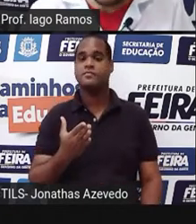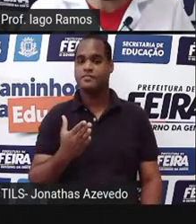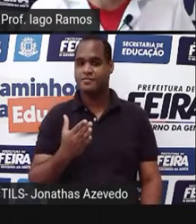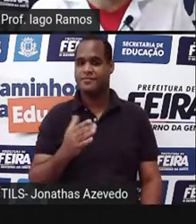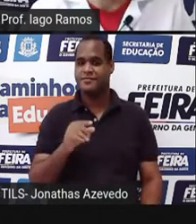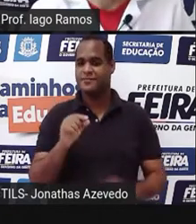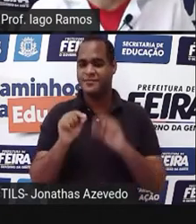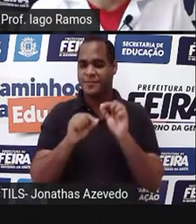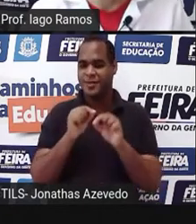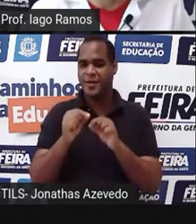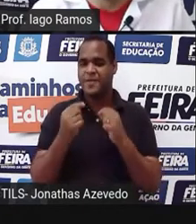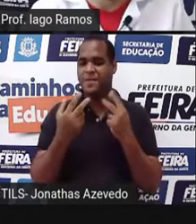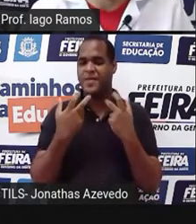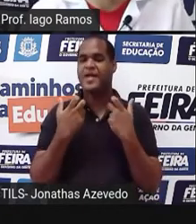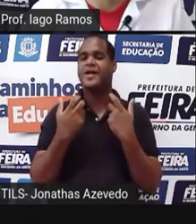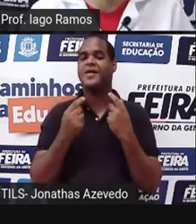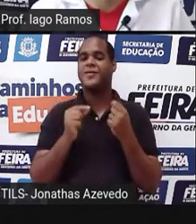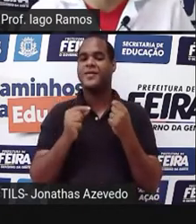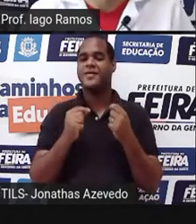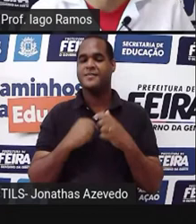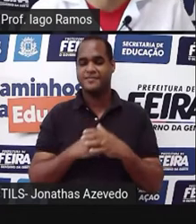você consegue perceber